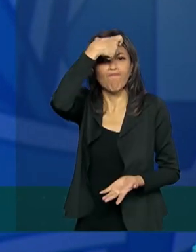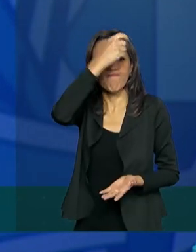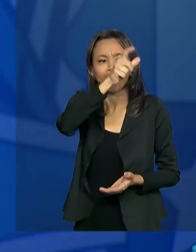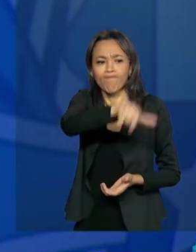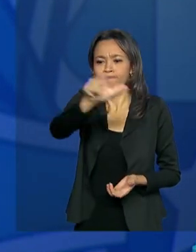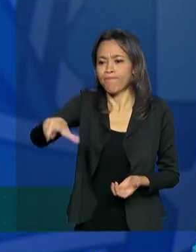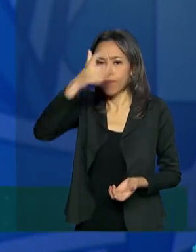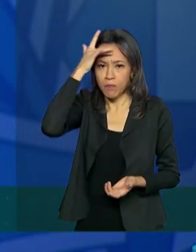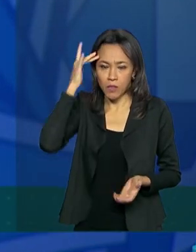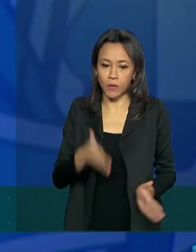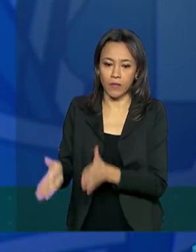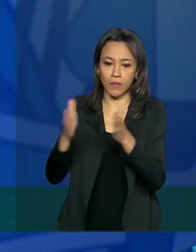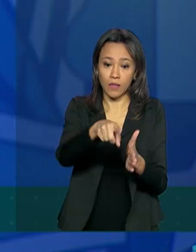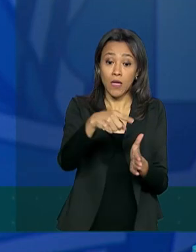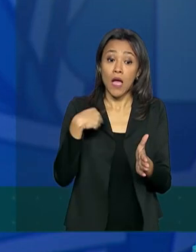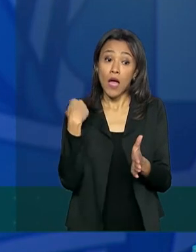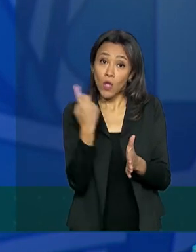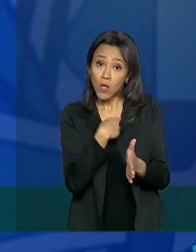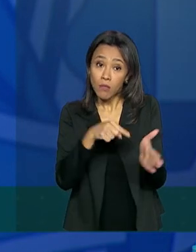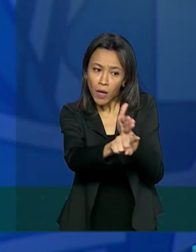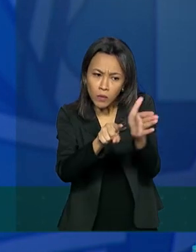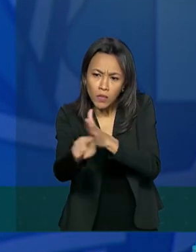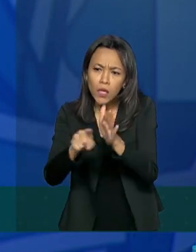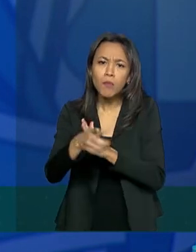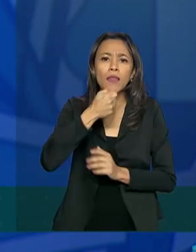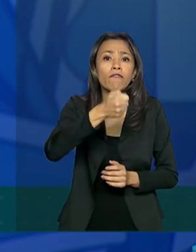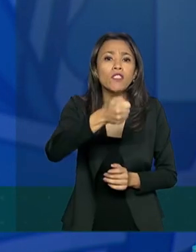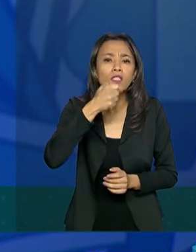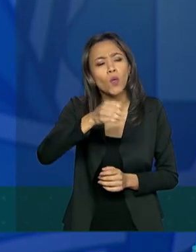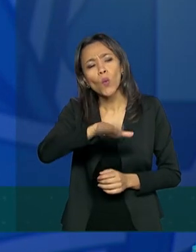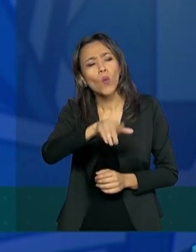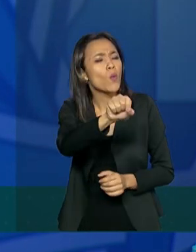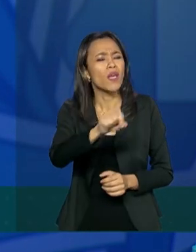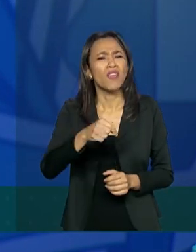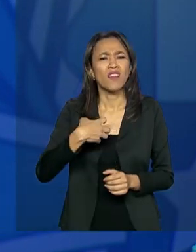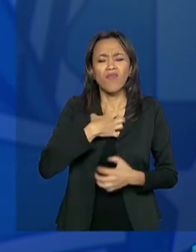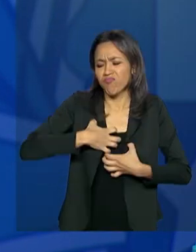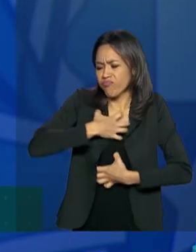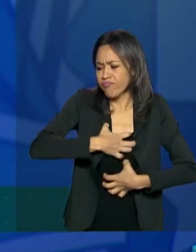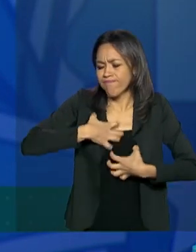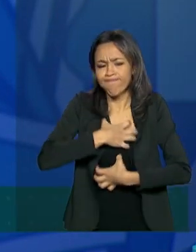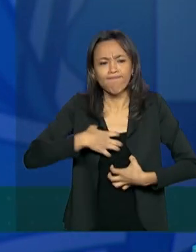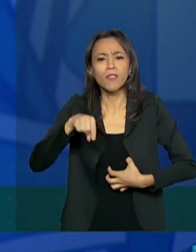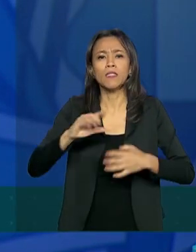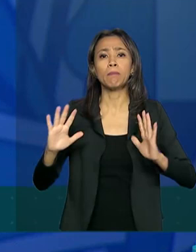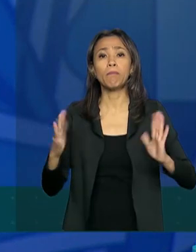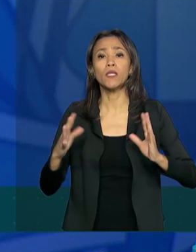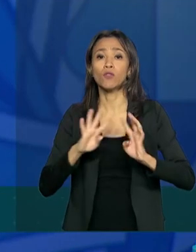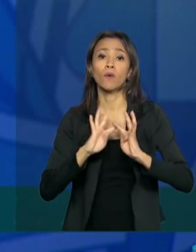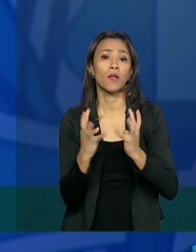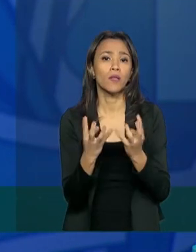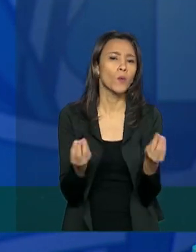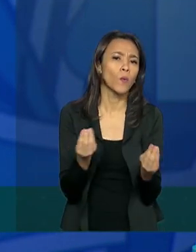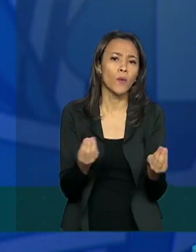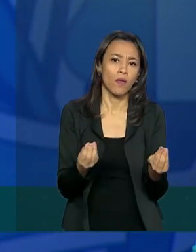perguntou quais os problemas que incomodavam esses entrevistados nesse confinamento, nessa quarentena e aí